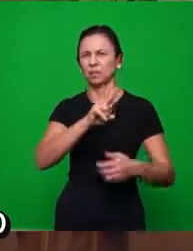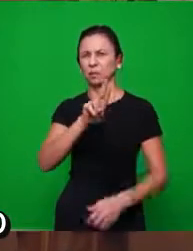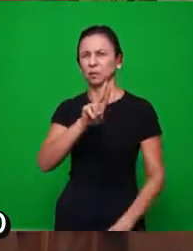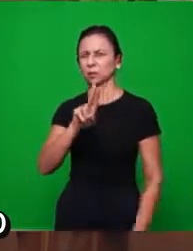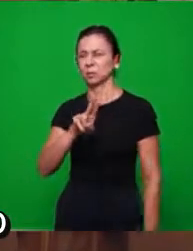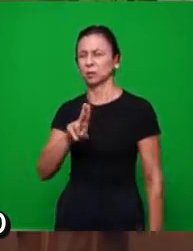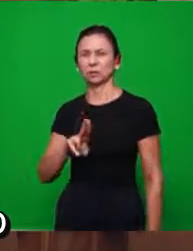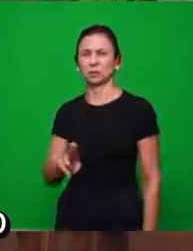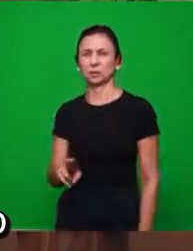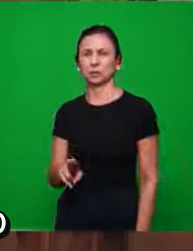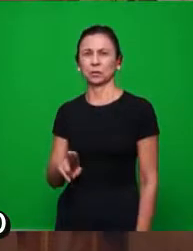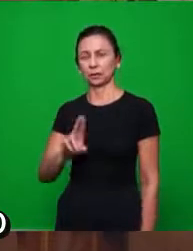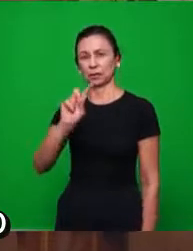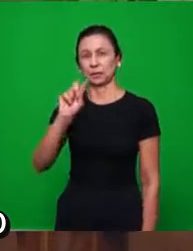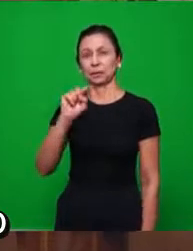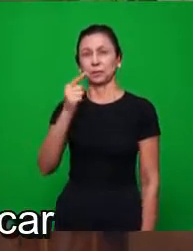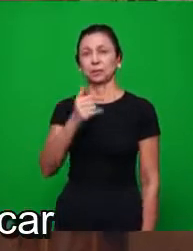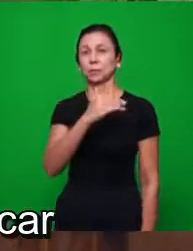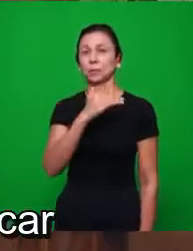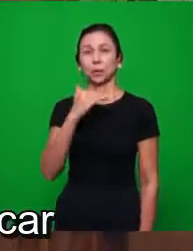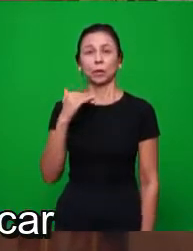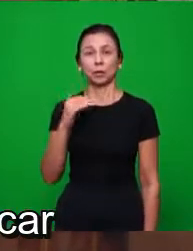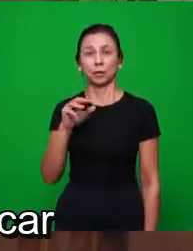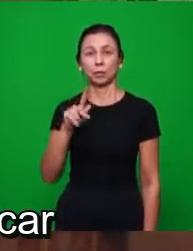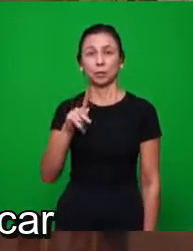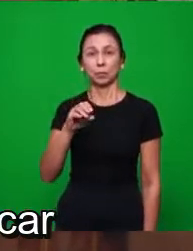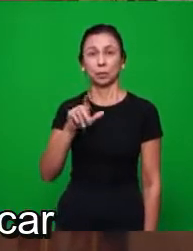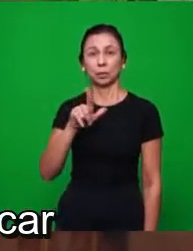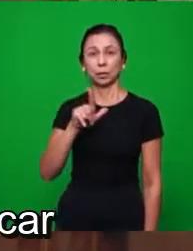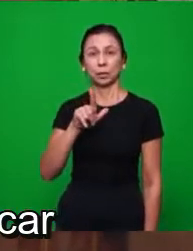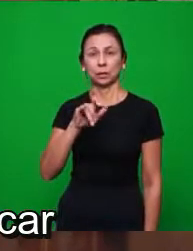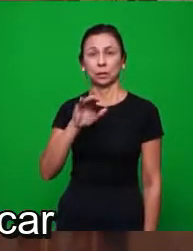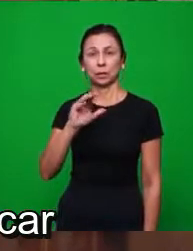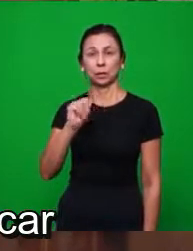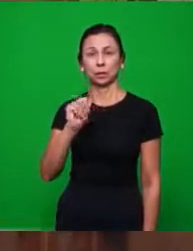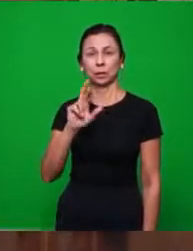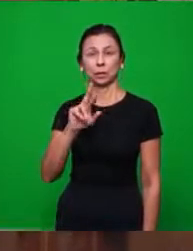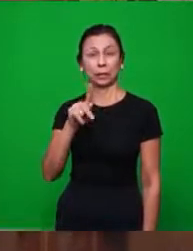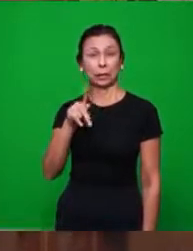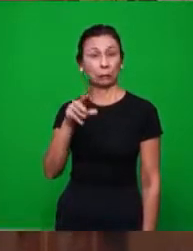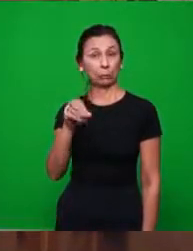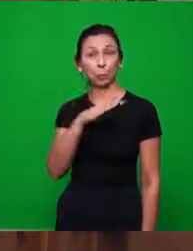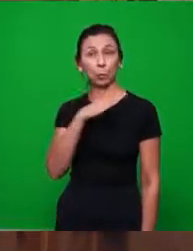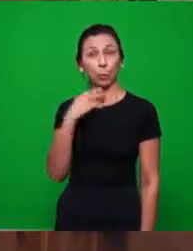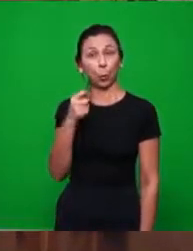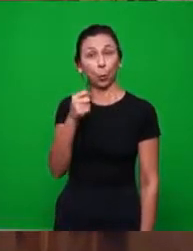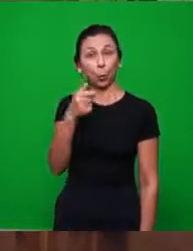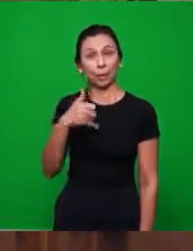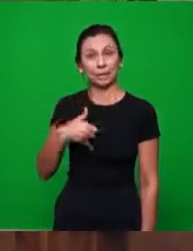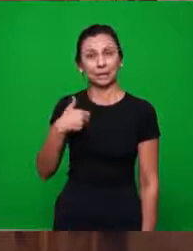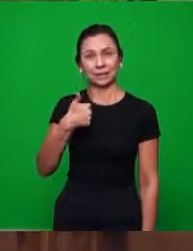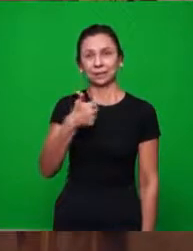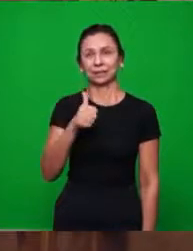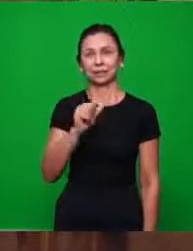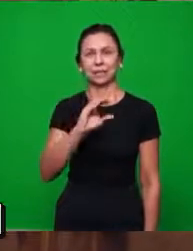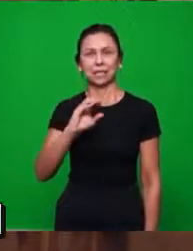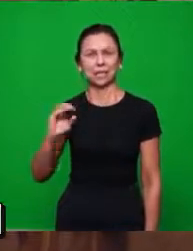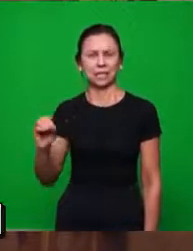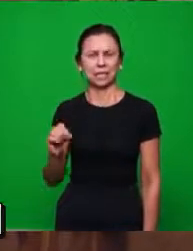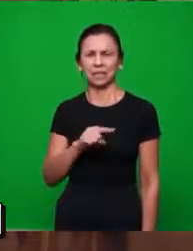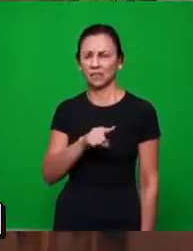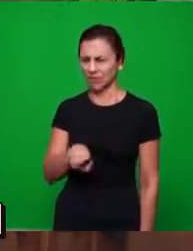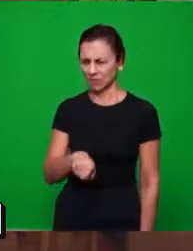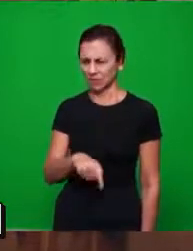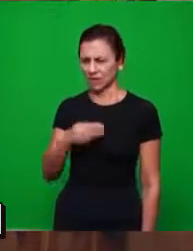tantos que morreram depois, Policarpo, quase com 100 anos, foi jogado do carro para fora, nega o teu Deus, nega,